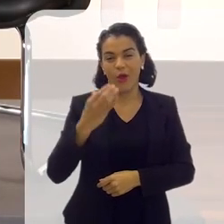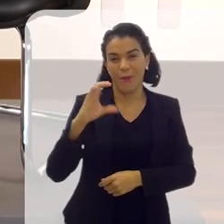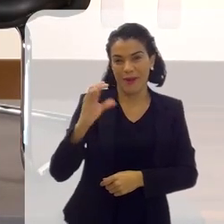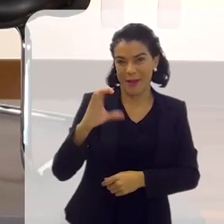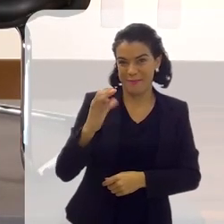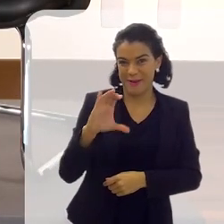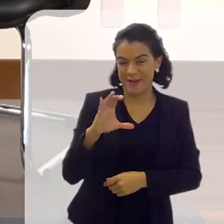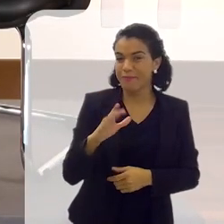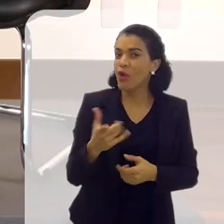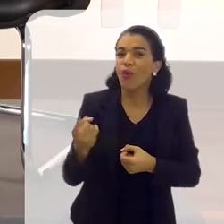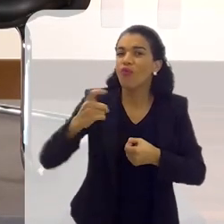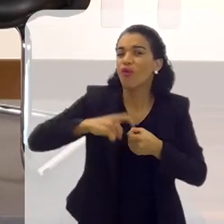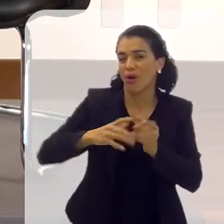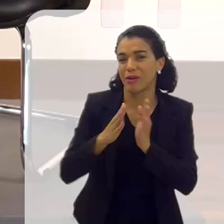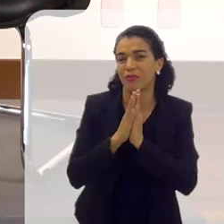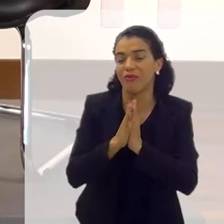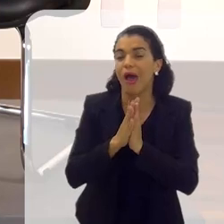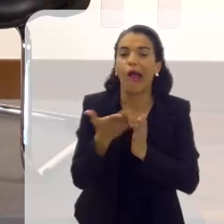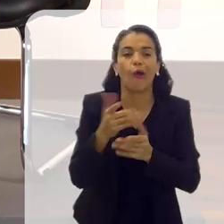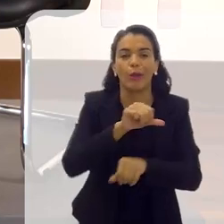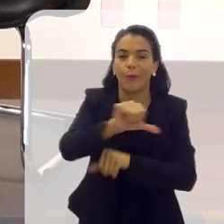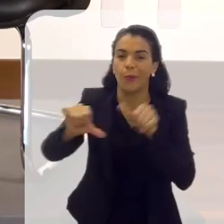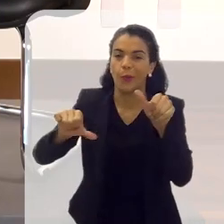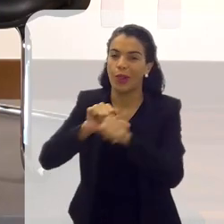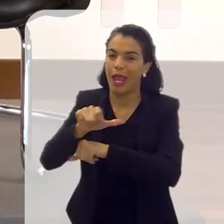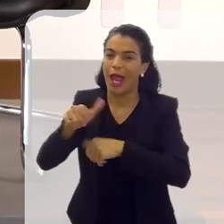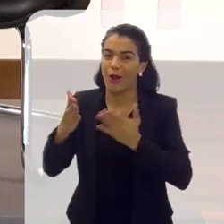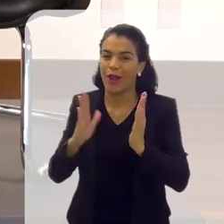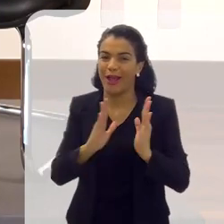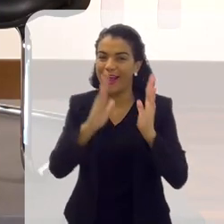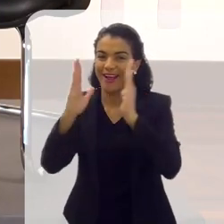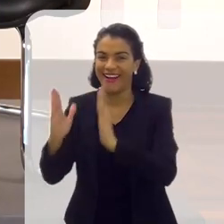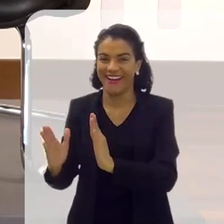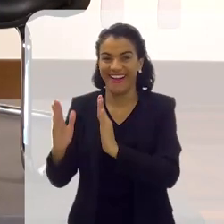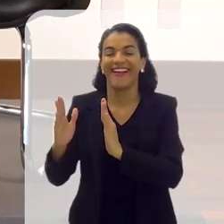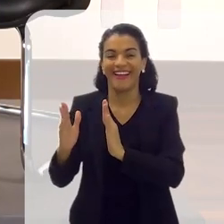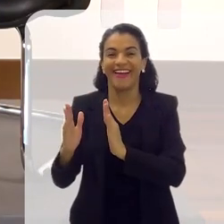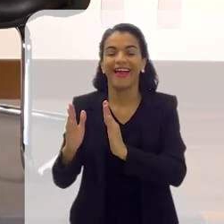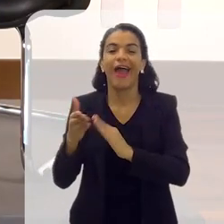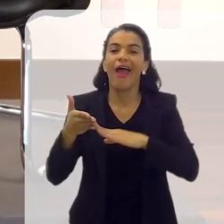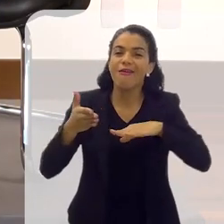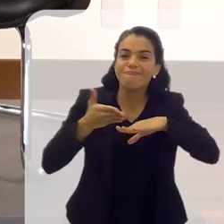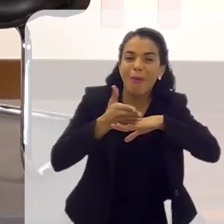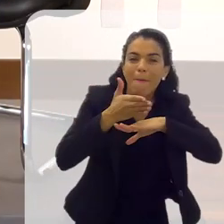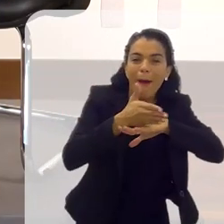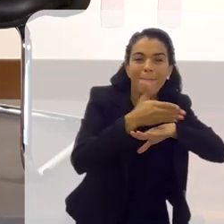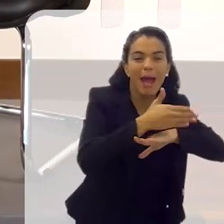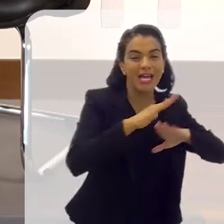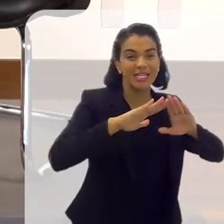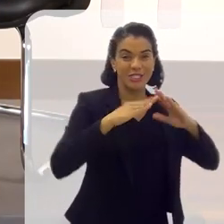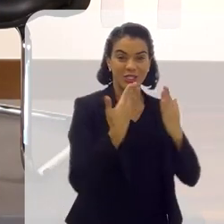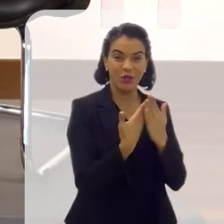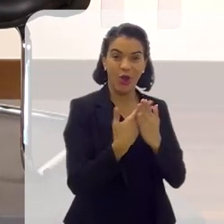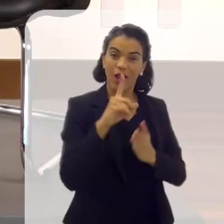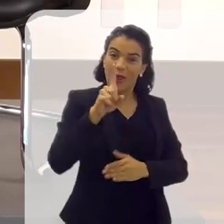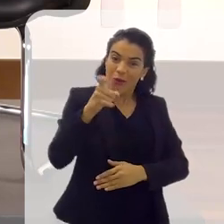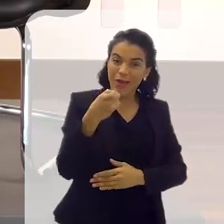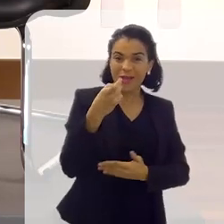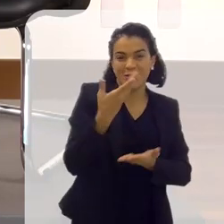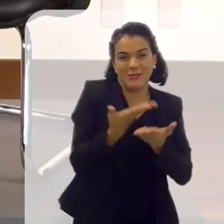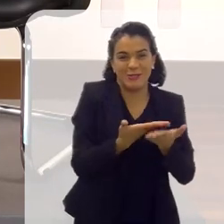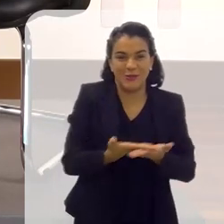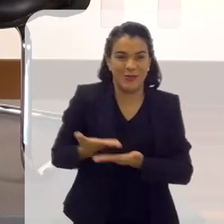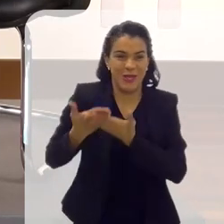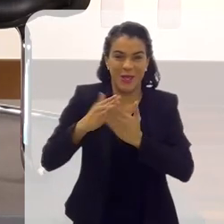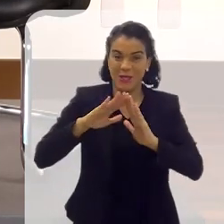pessoas, ah, eu lê para mim, enquanto vai voltar. Agora eu estou em um outro momento, que é justamente indo até as escolas onde eu estudei,